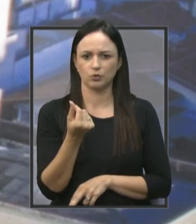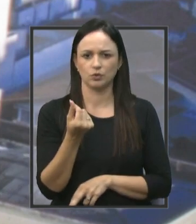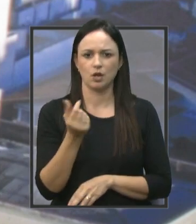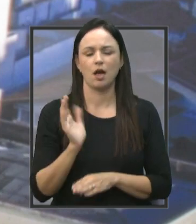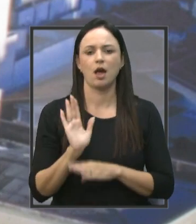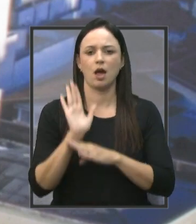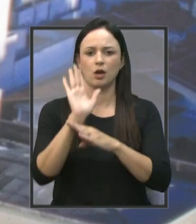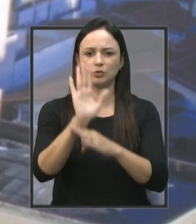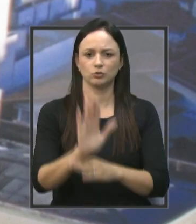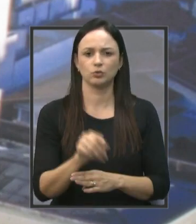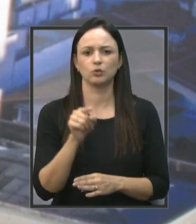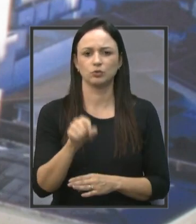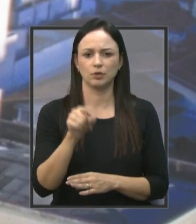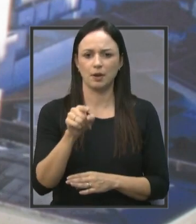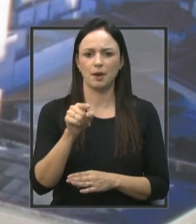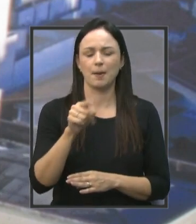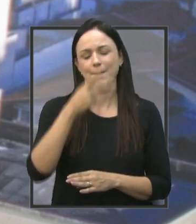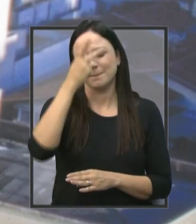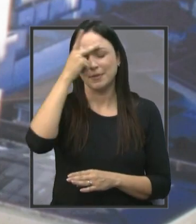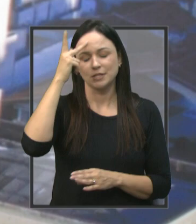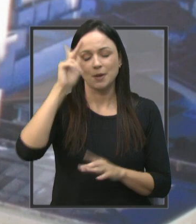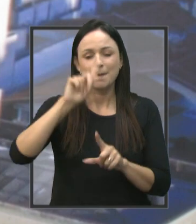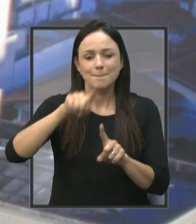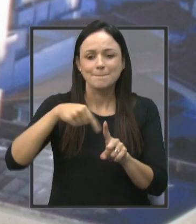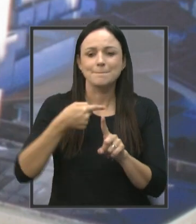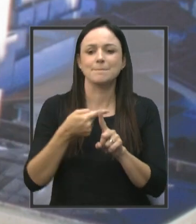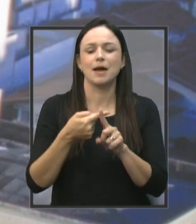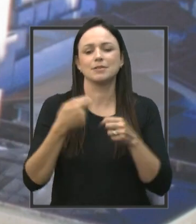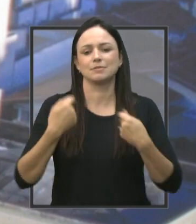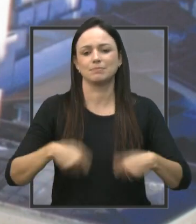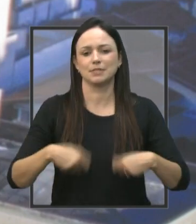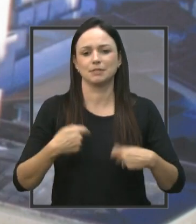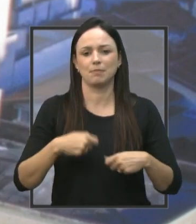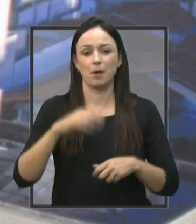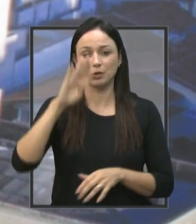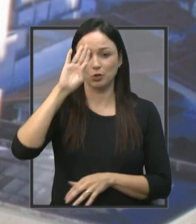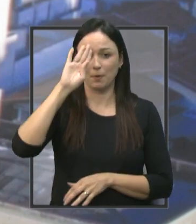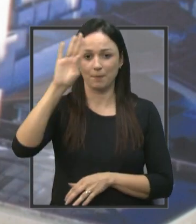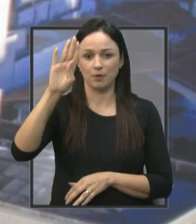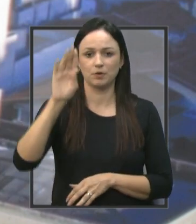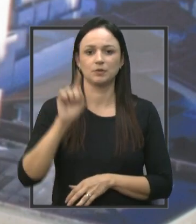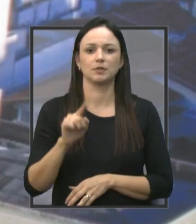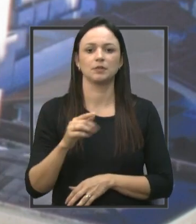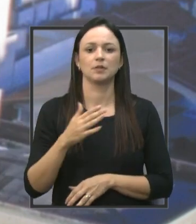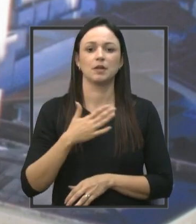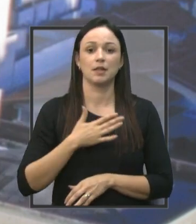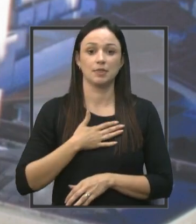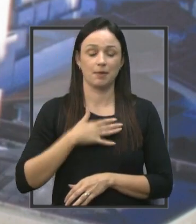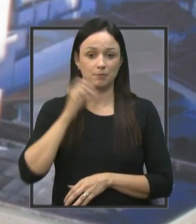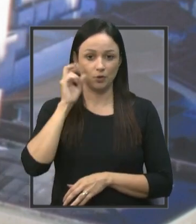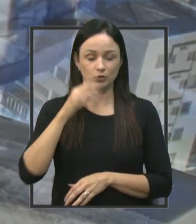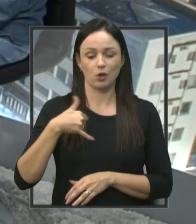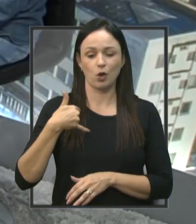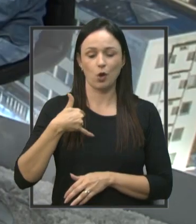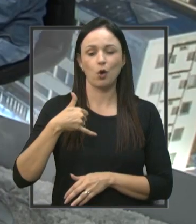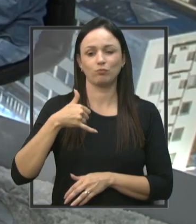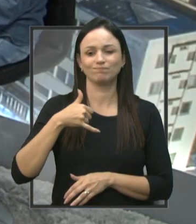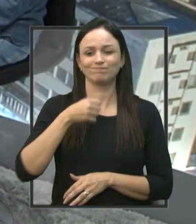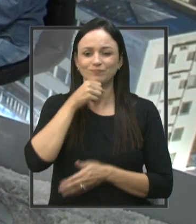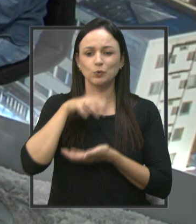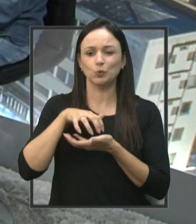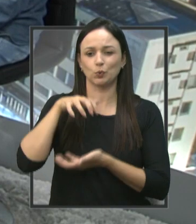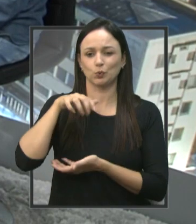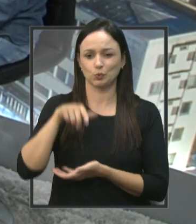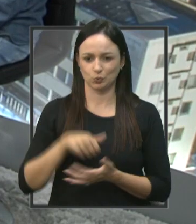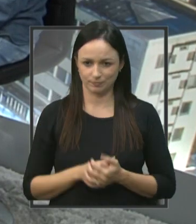beneficiar as pessoas que mais estão necessitando, principalmente, na minha visão, os idosos. Os idosos.